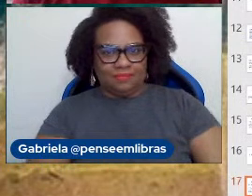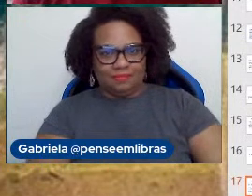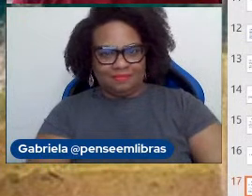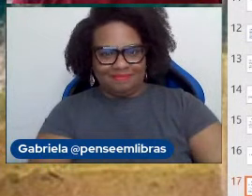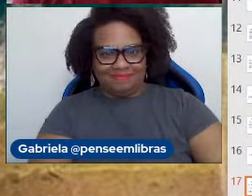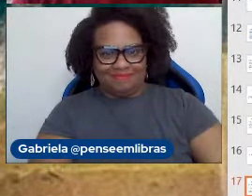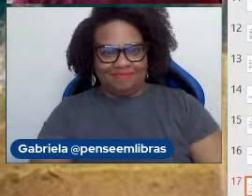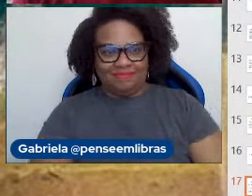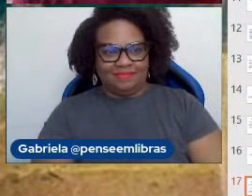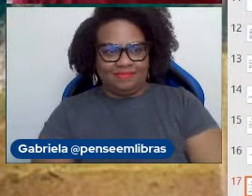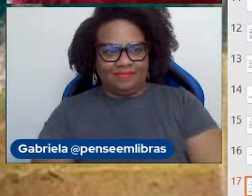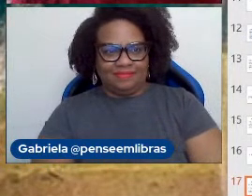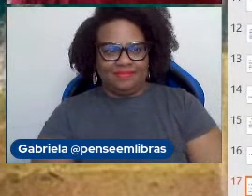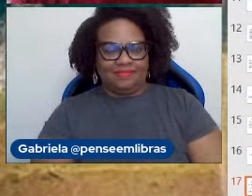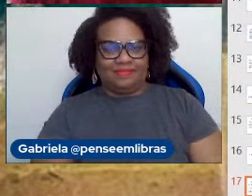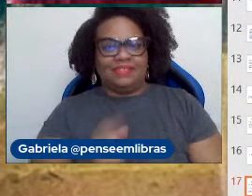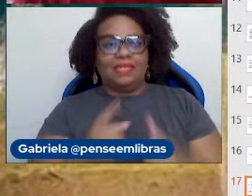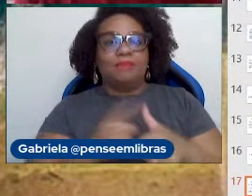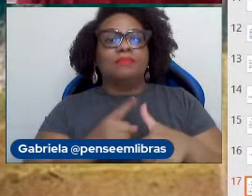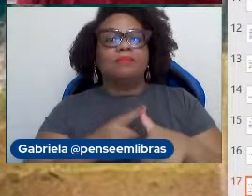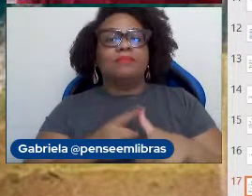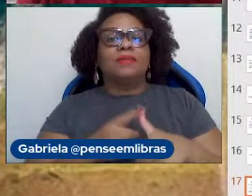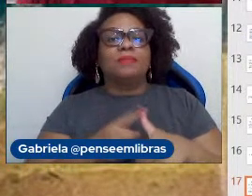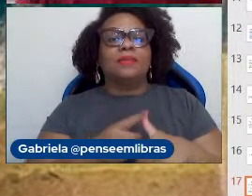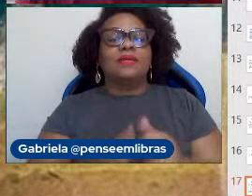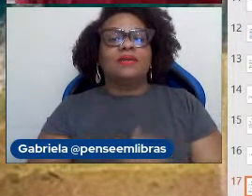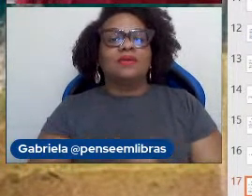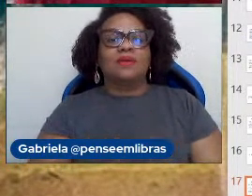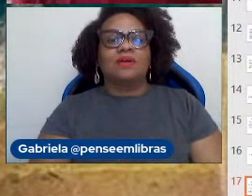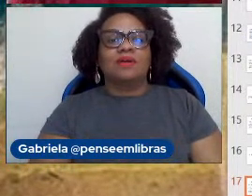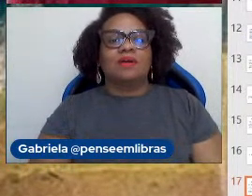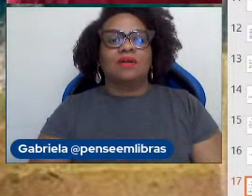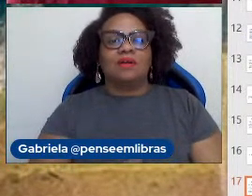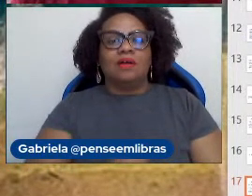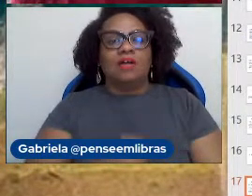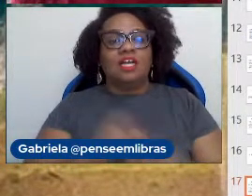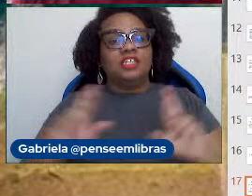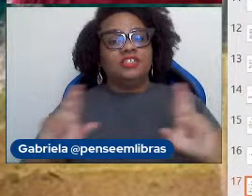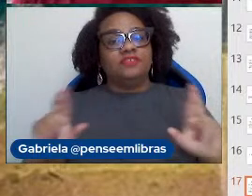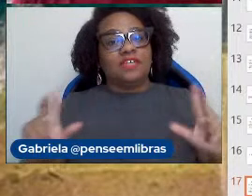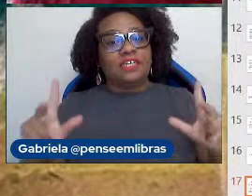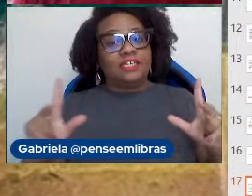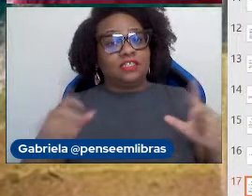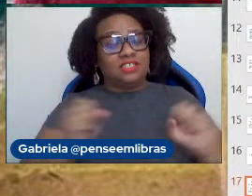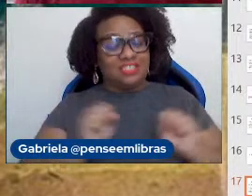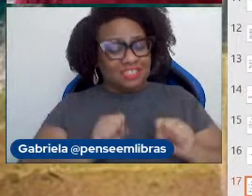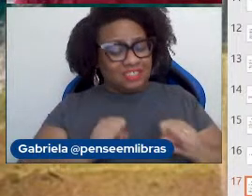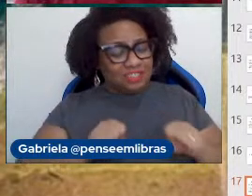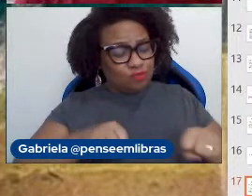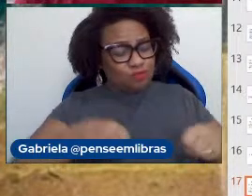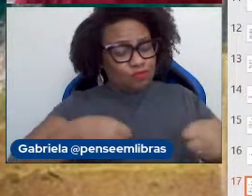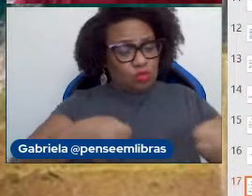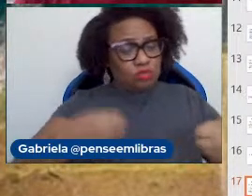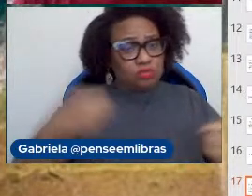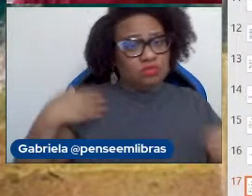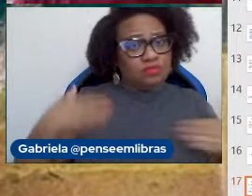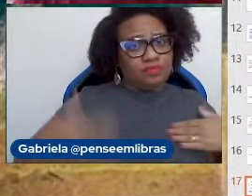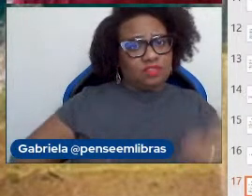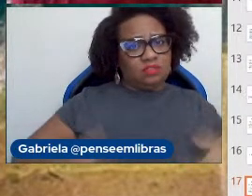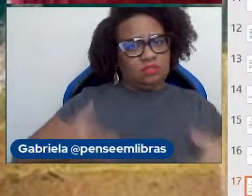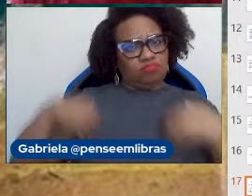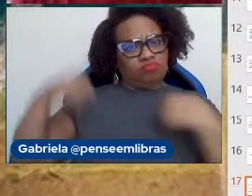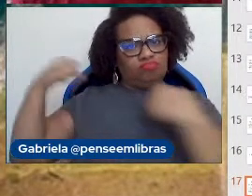primeiro a gente entender que há uma diferença entre o esforço físico e a atividade física. Aqui não vou nem ler a citação, mas é